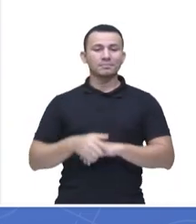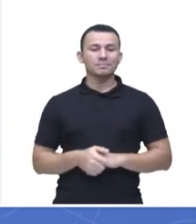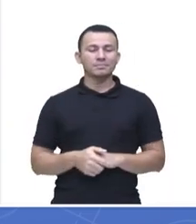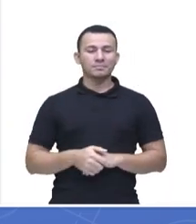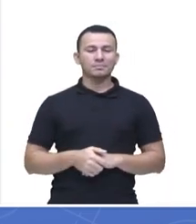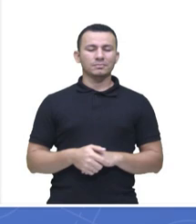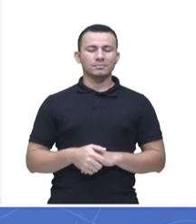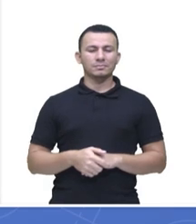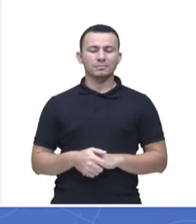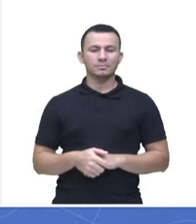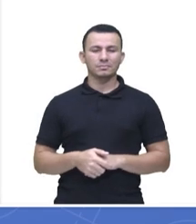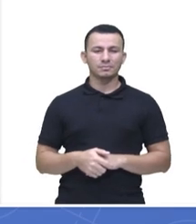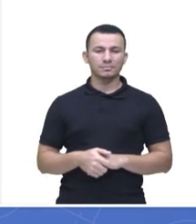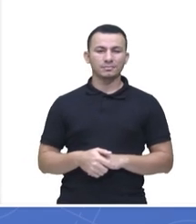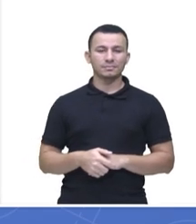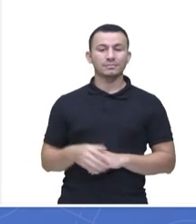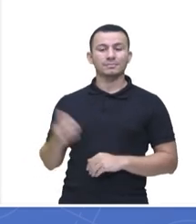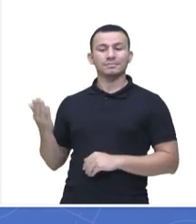Ó, gente,